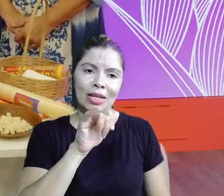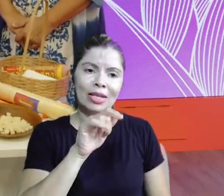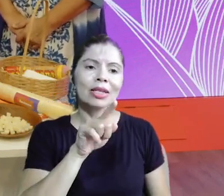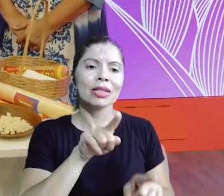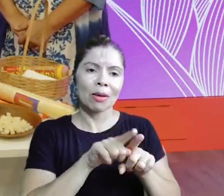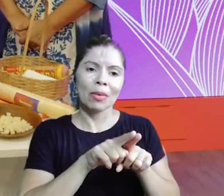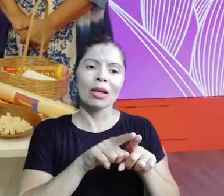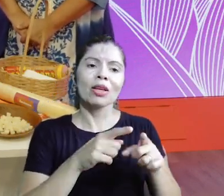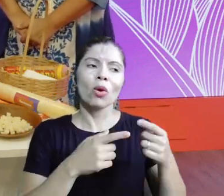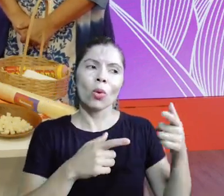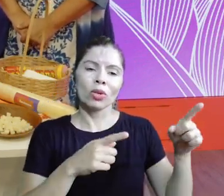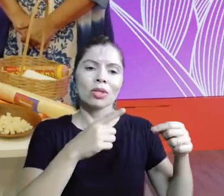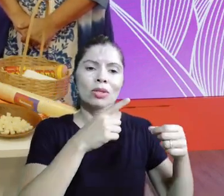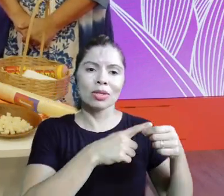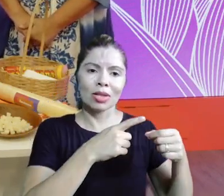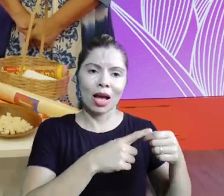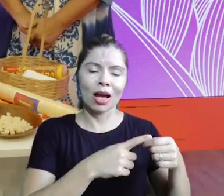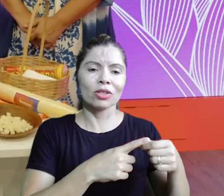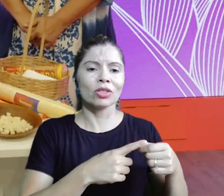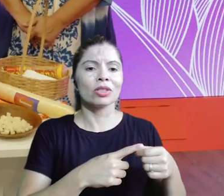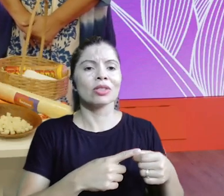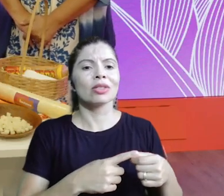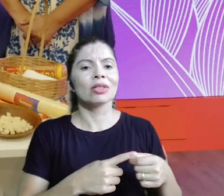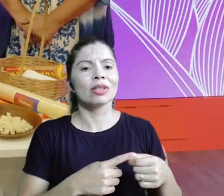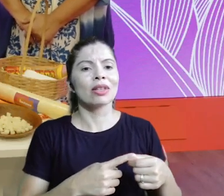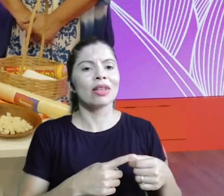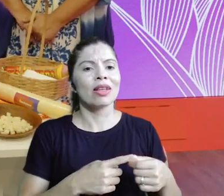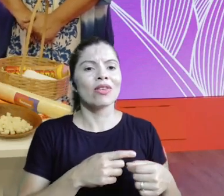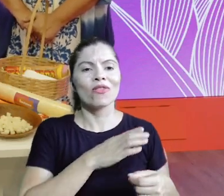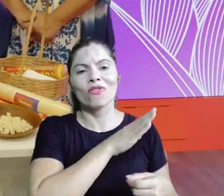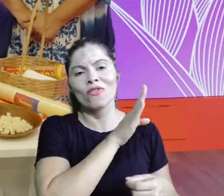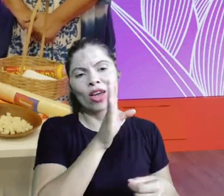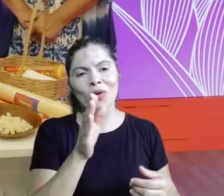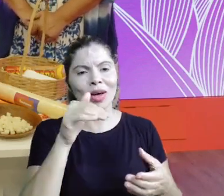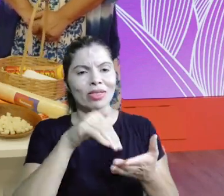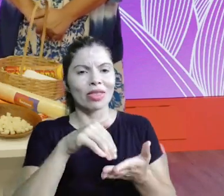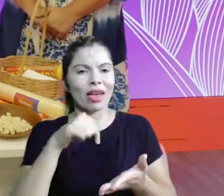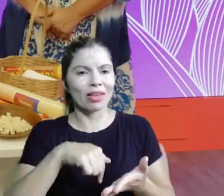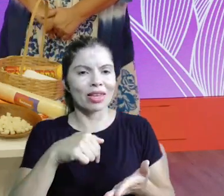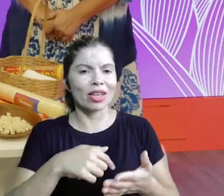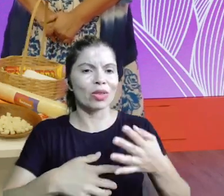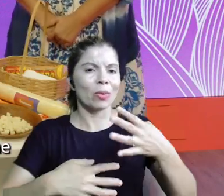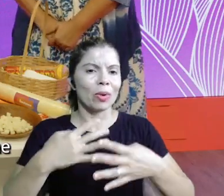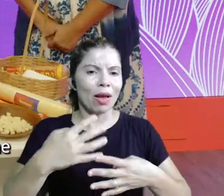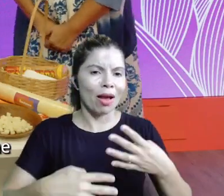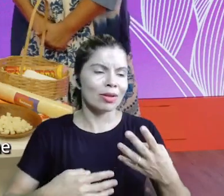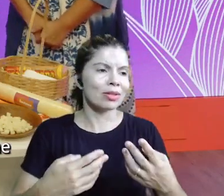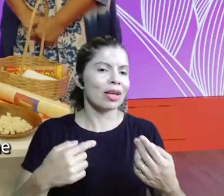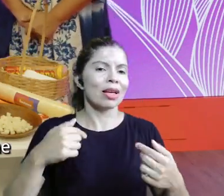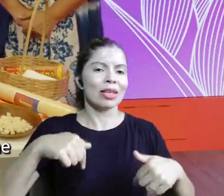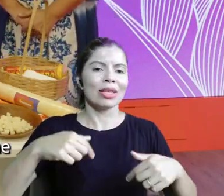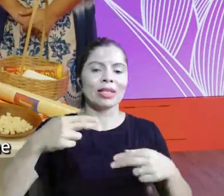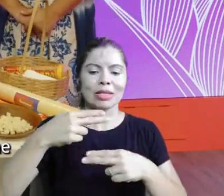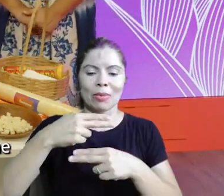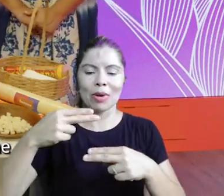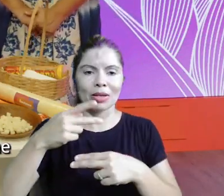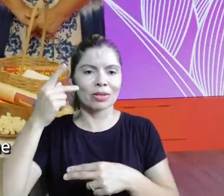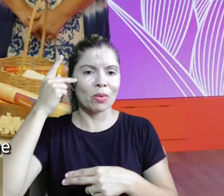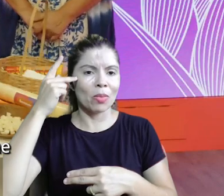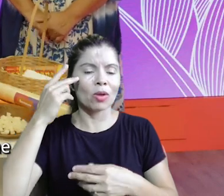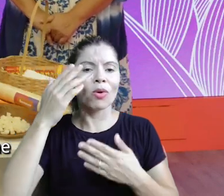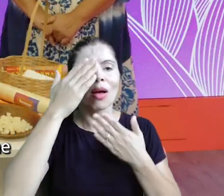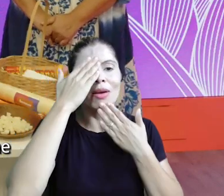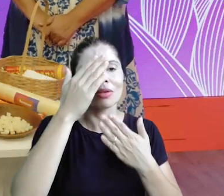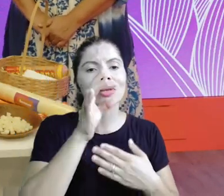Muito obrigada Lá de São José do Rio Preto Eu quero agradecer Muito, muito Passou no Braz Fez de tudo pra chegar até aqui na sede do Sebrae São Paulo